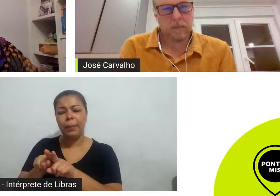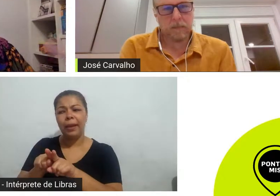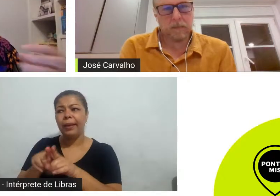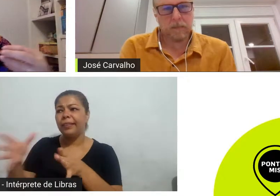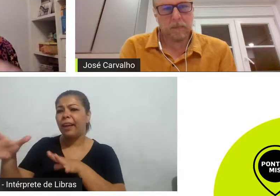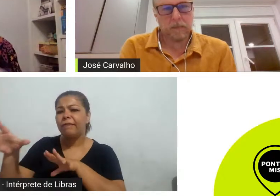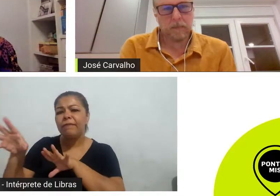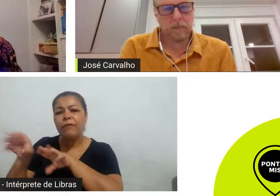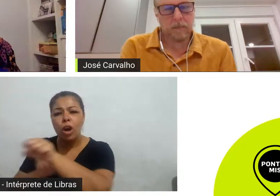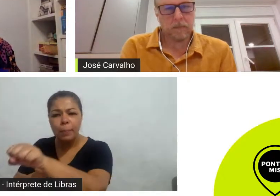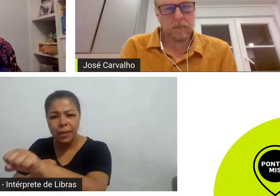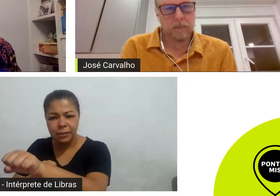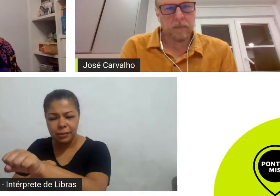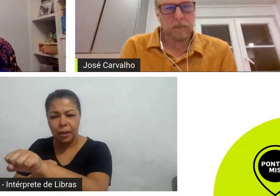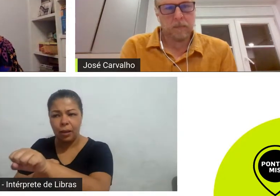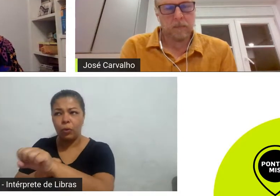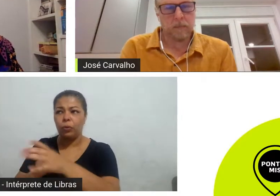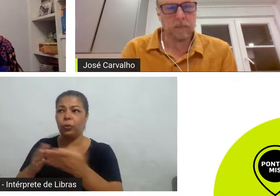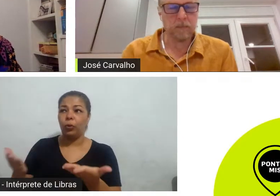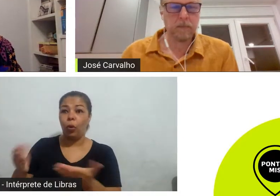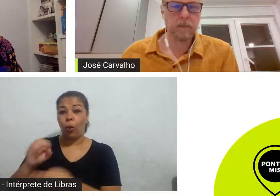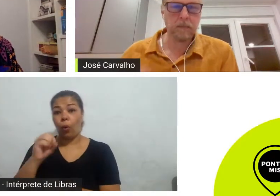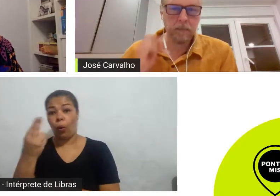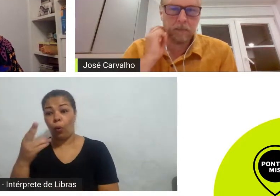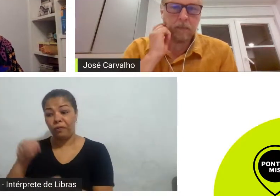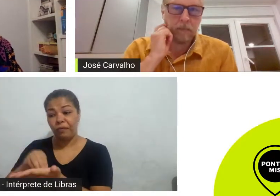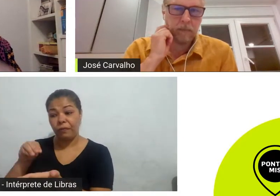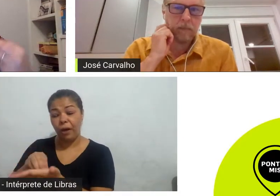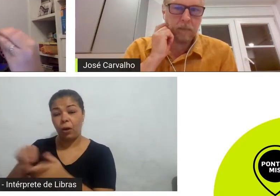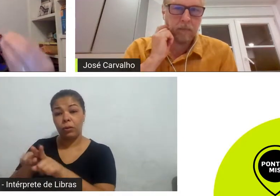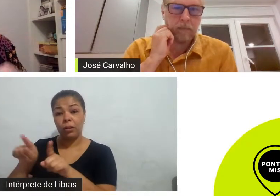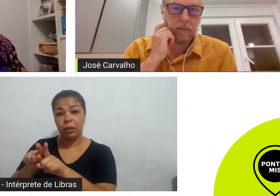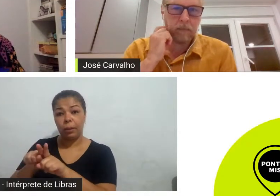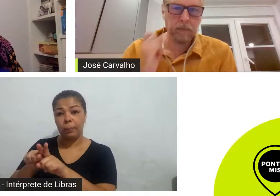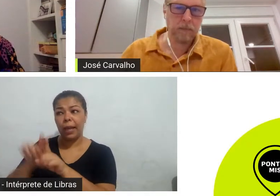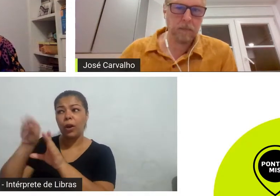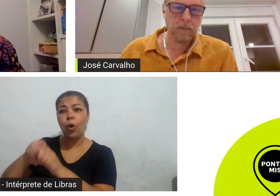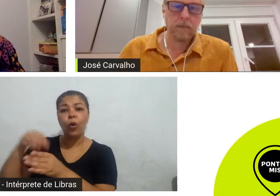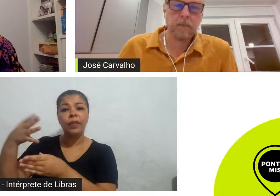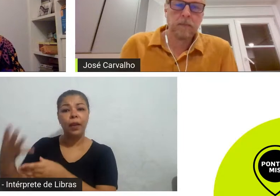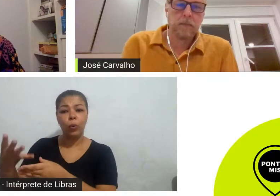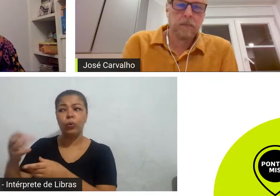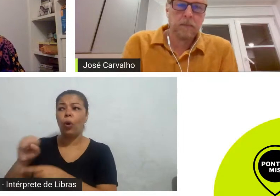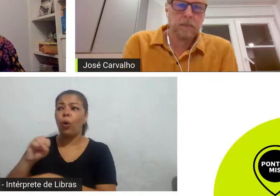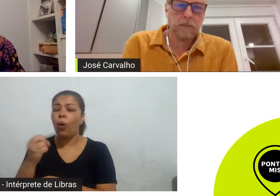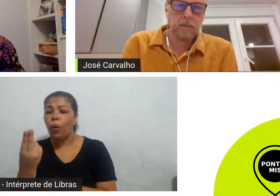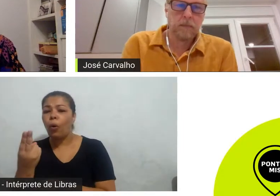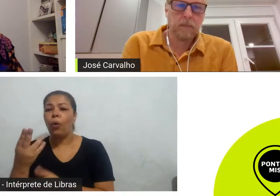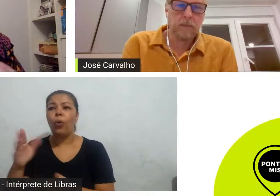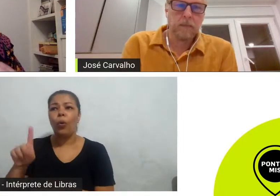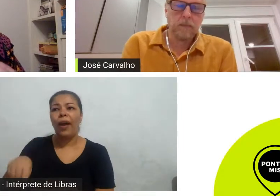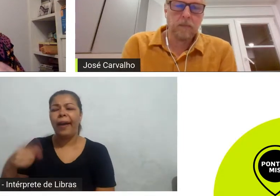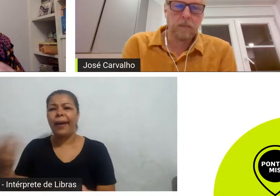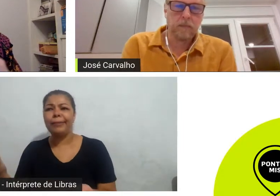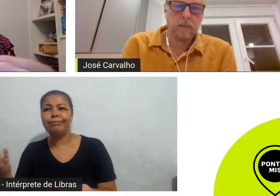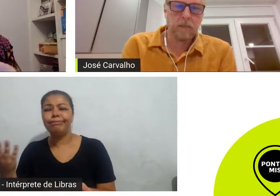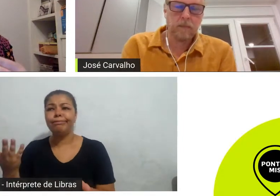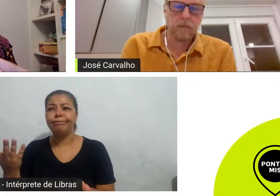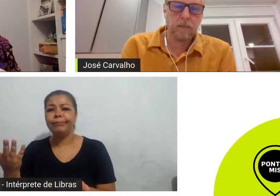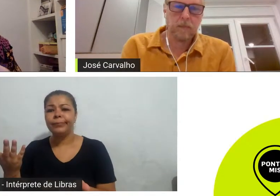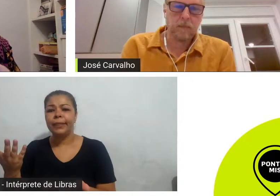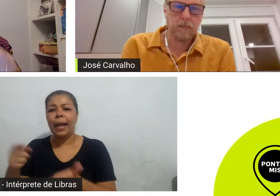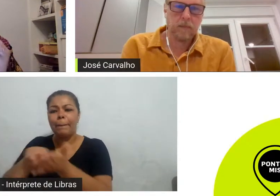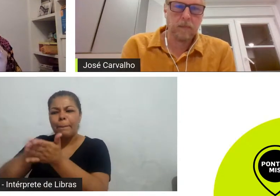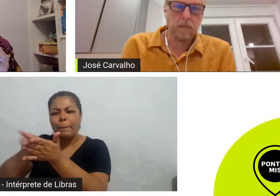internacionalização do conteúdo ou como eles interpretam a audiência onde onde que está